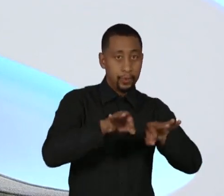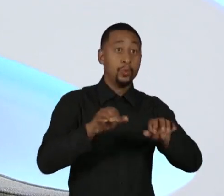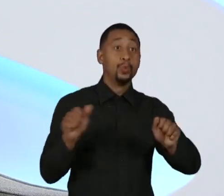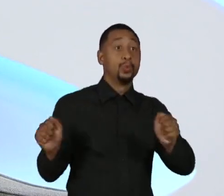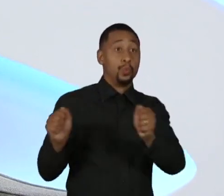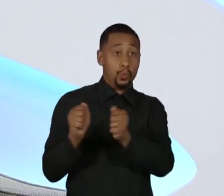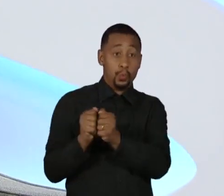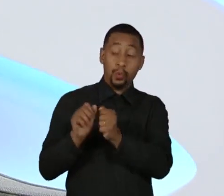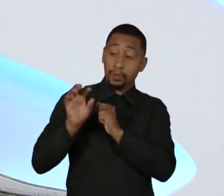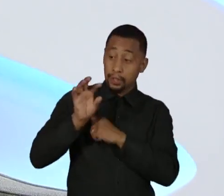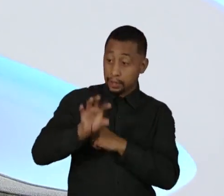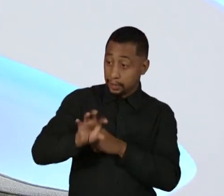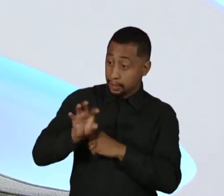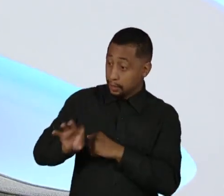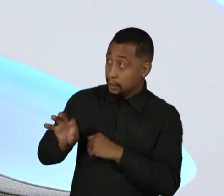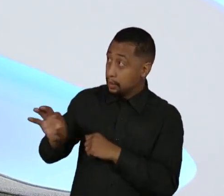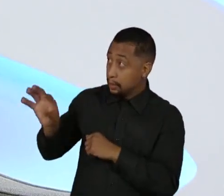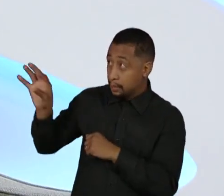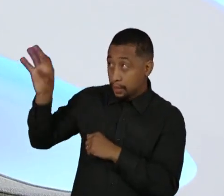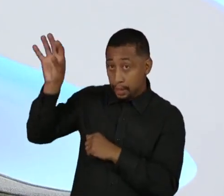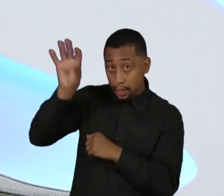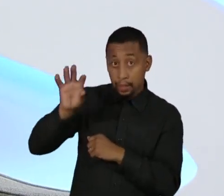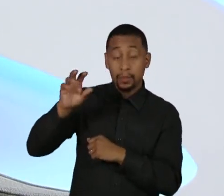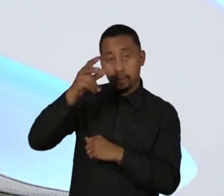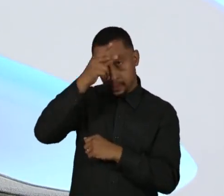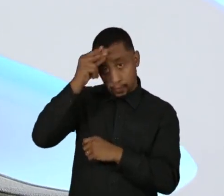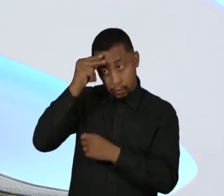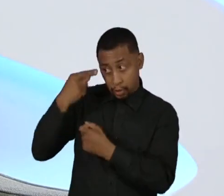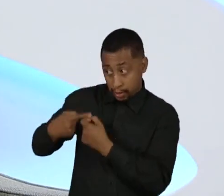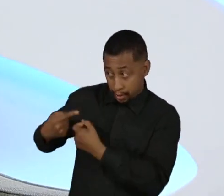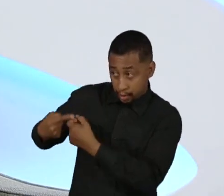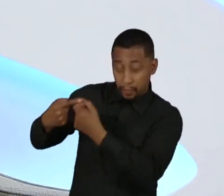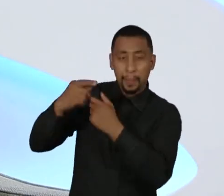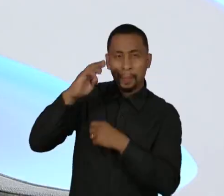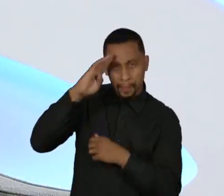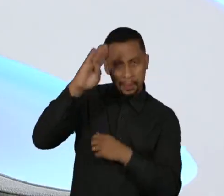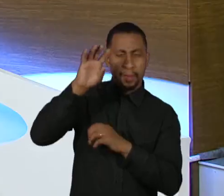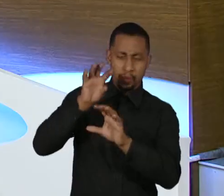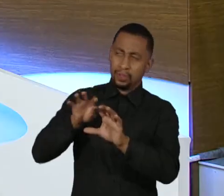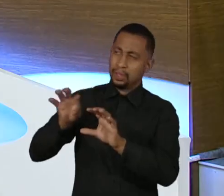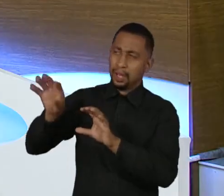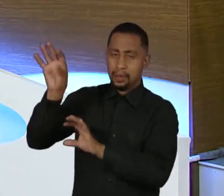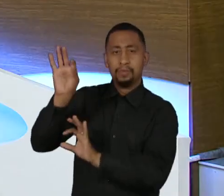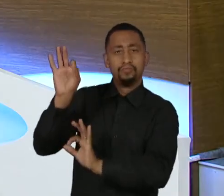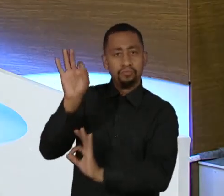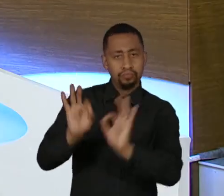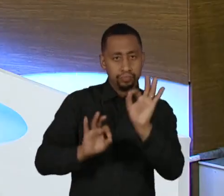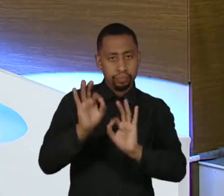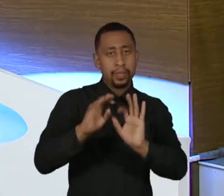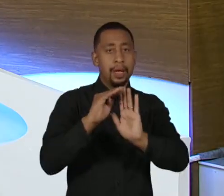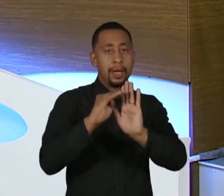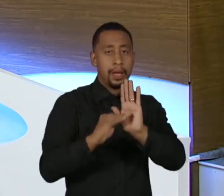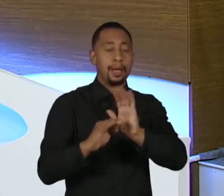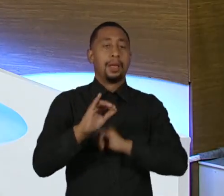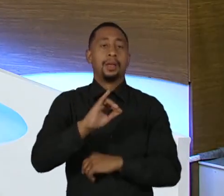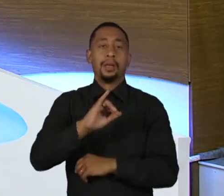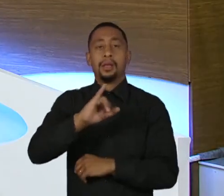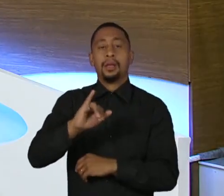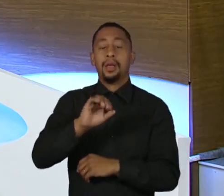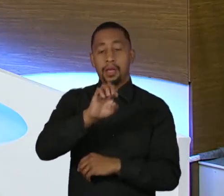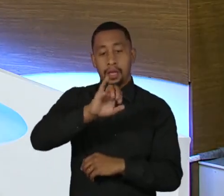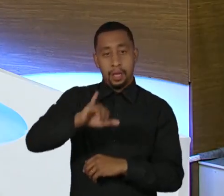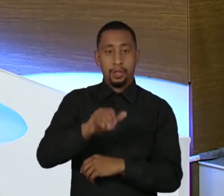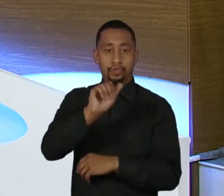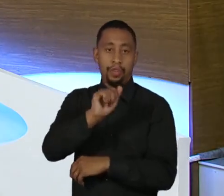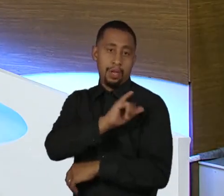municípios, principalmente dos estados, a política do EJA. Os resultados nos últimos anos foram muito ruins,